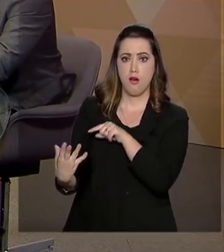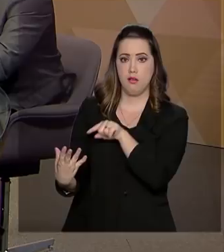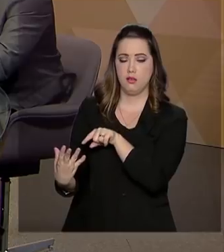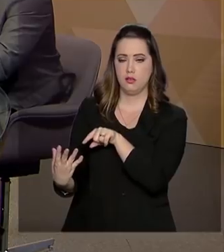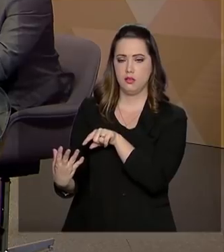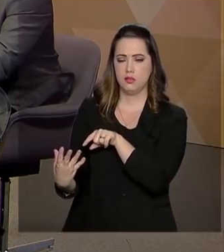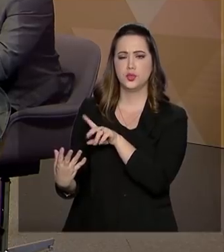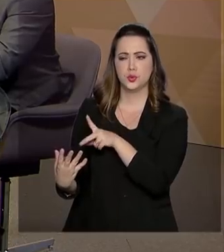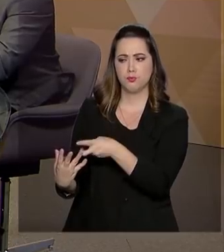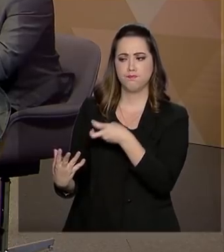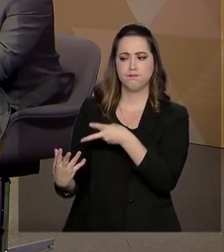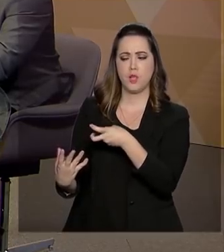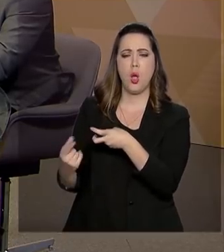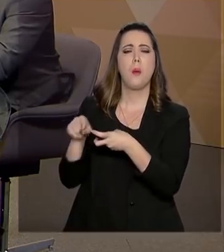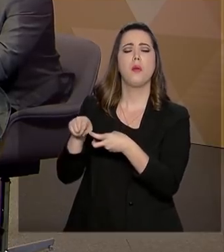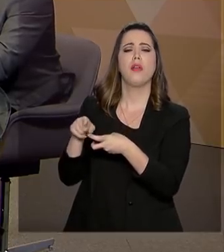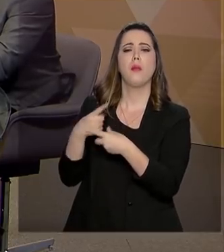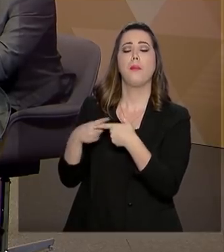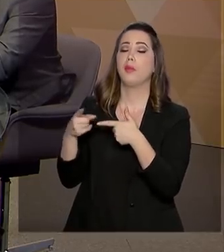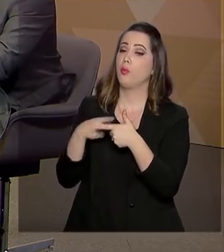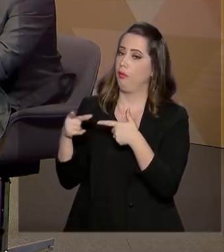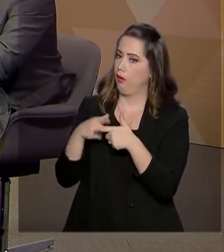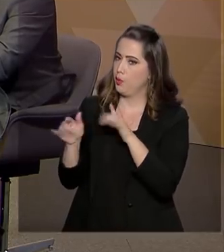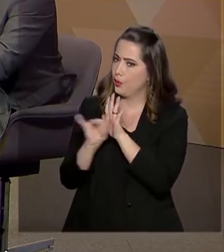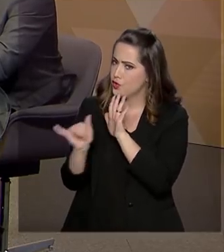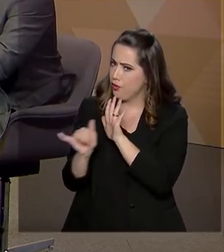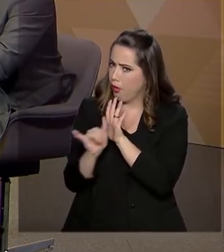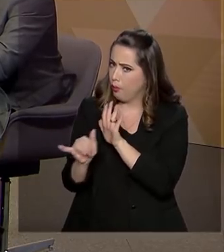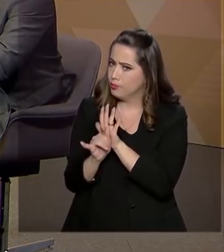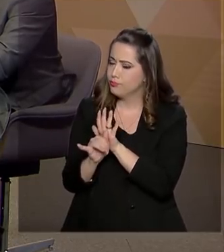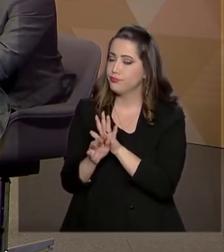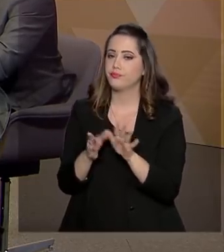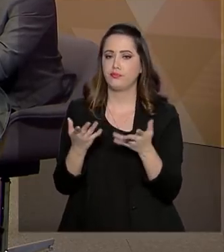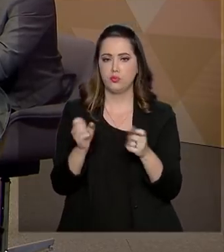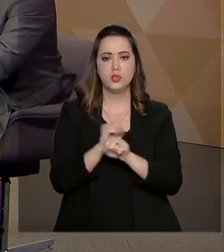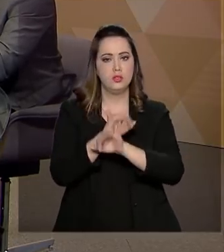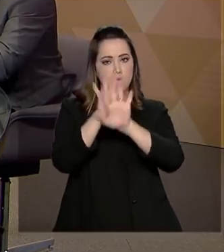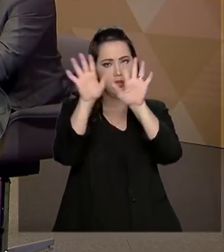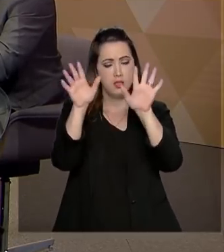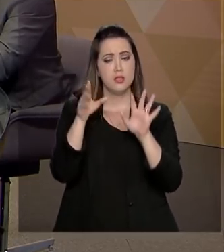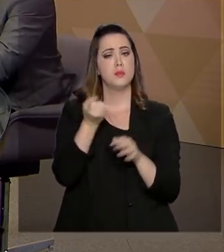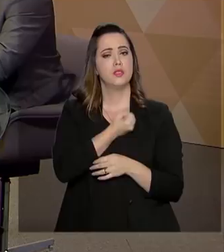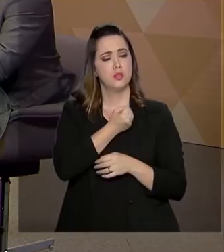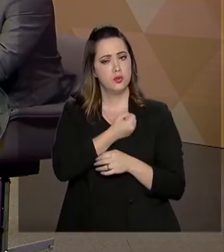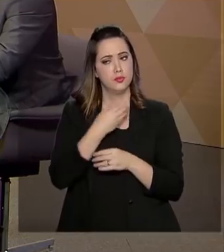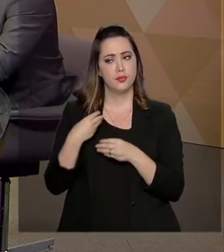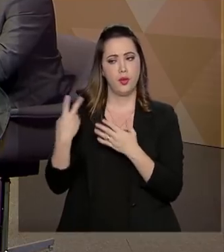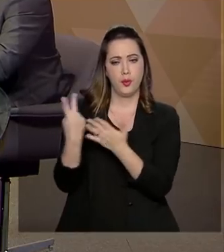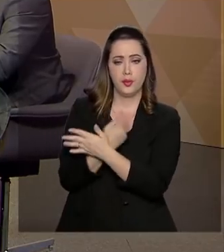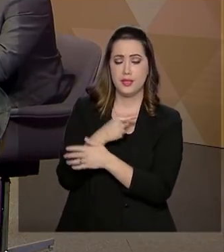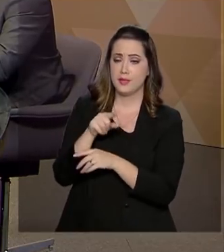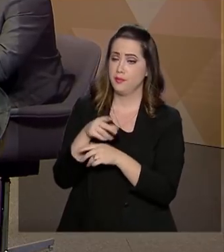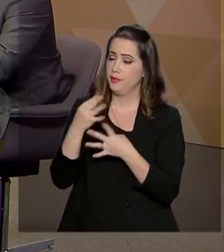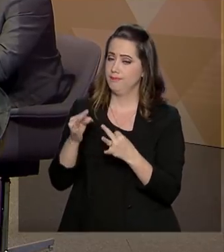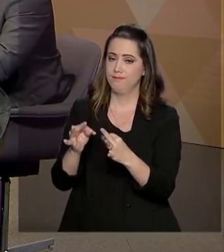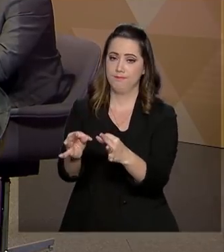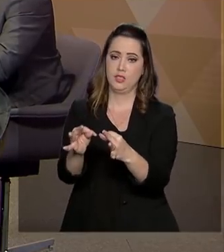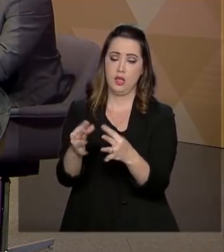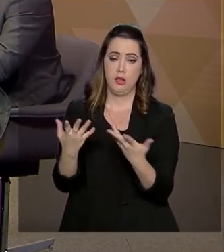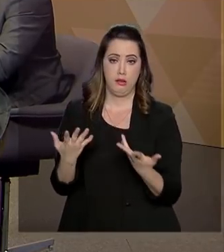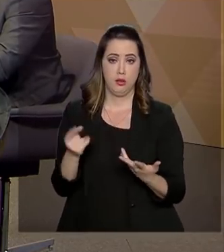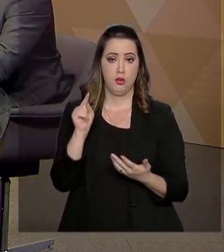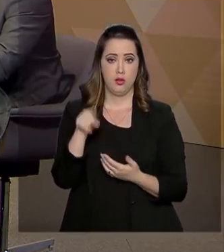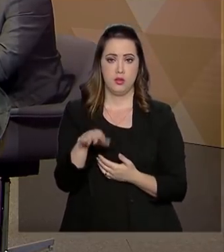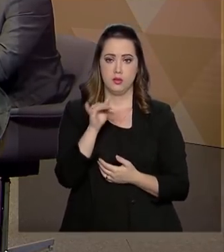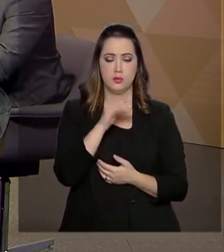da informação. Então, a tecnologia da informação para a gente é tudo. Pode ver que a transparência dos dados vem por meio de tecnologia da informação. Então,